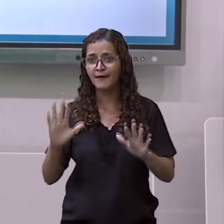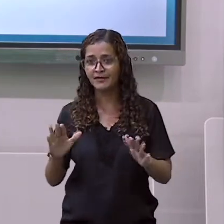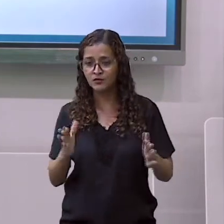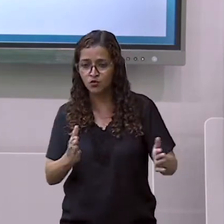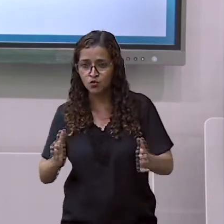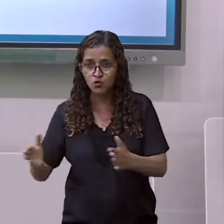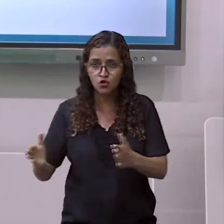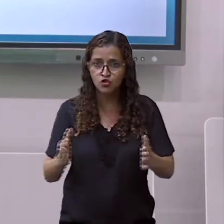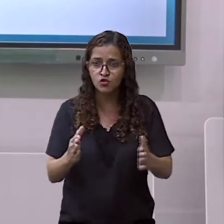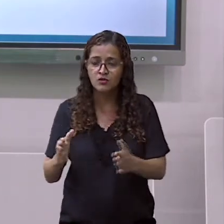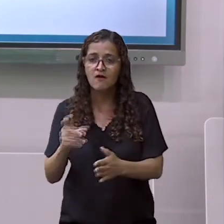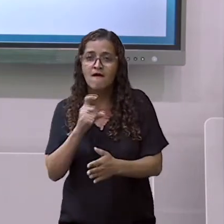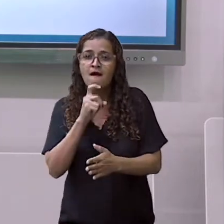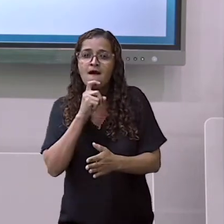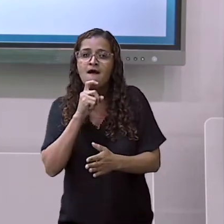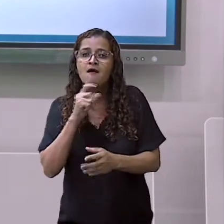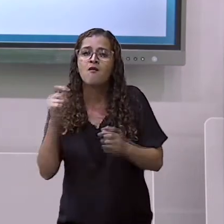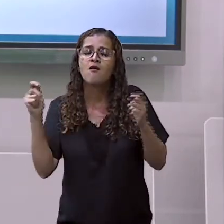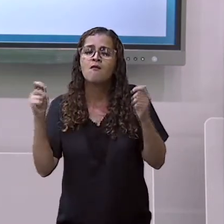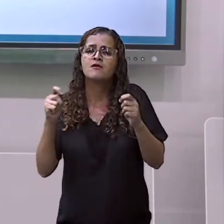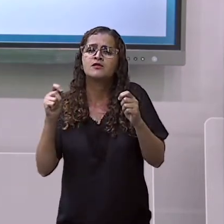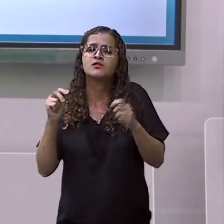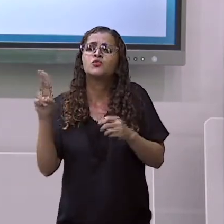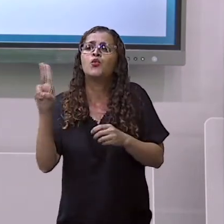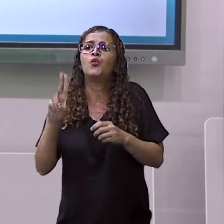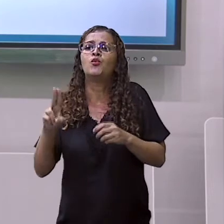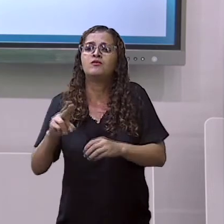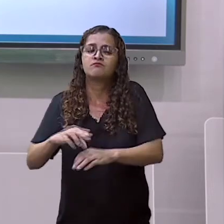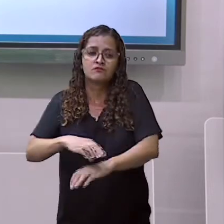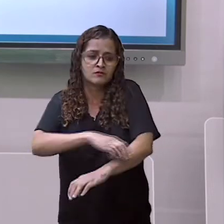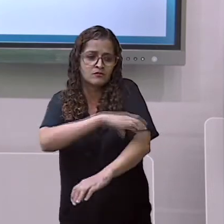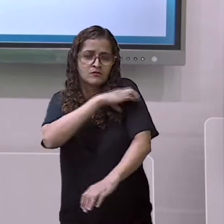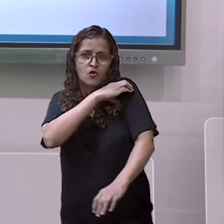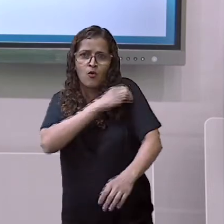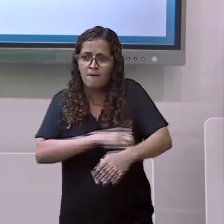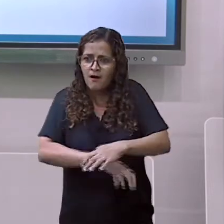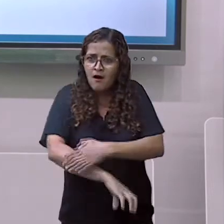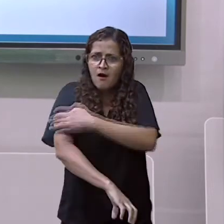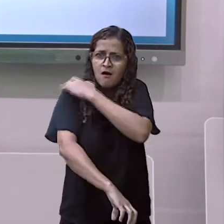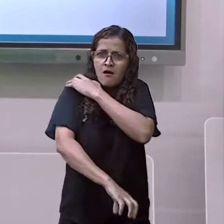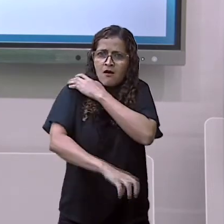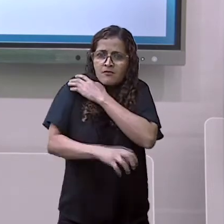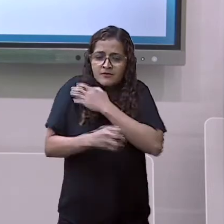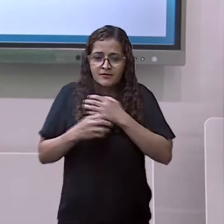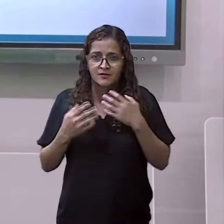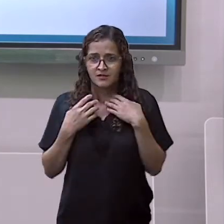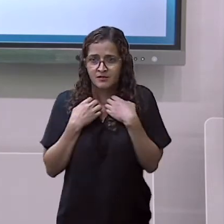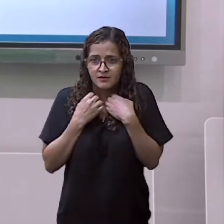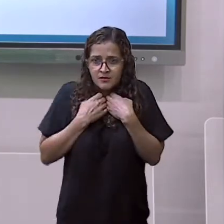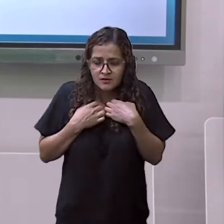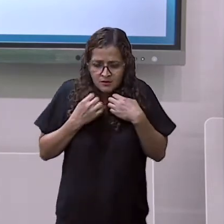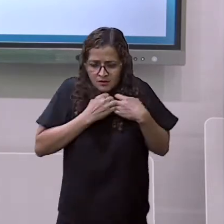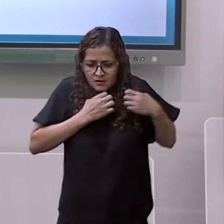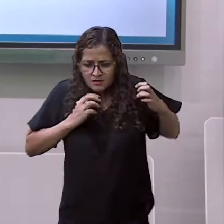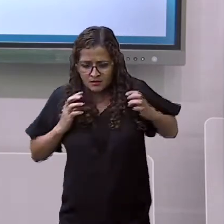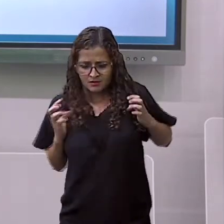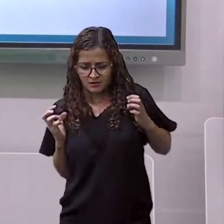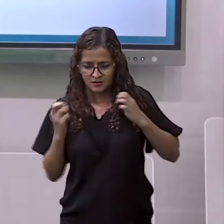que nos agasalharmos mais. Enquanto no verão é aquela estação bem quente, que a gente não consegue nem